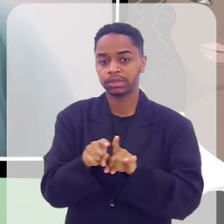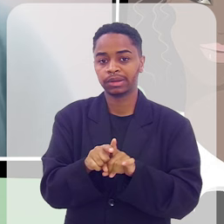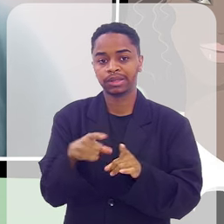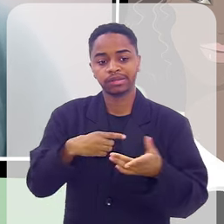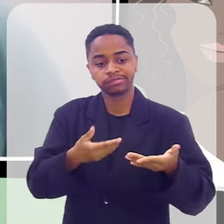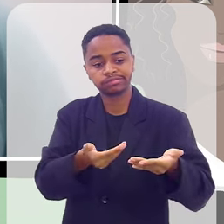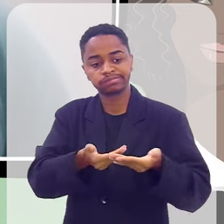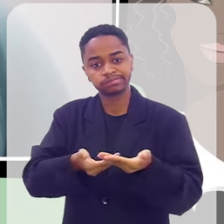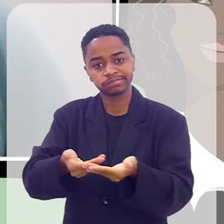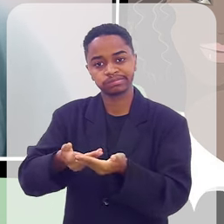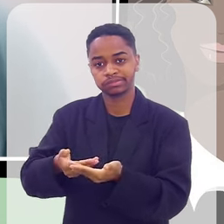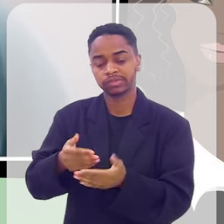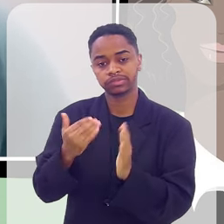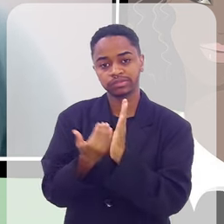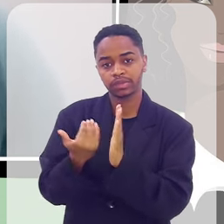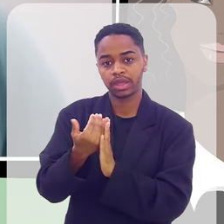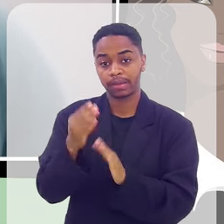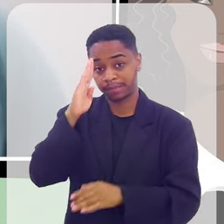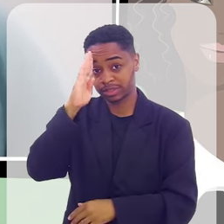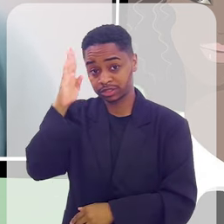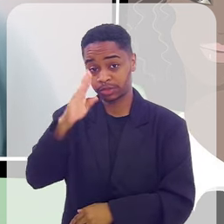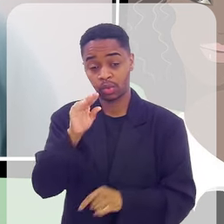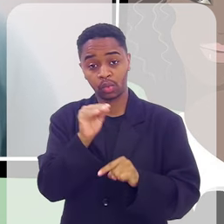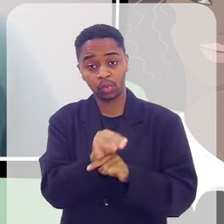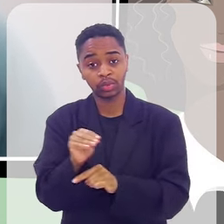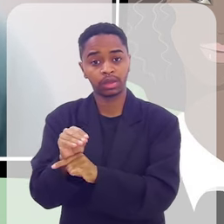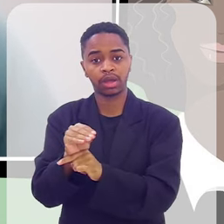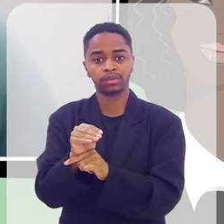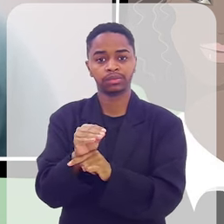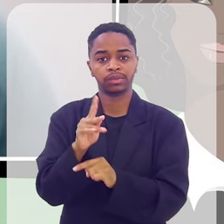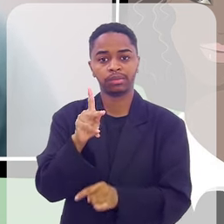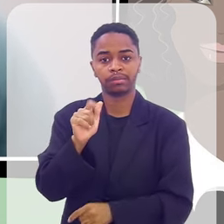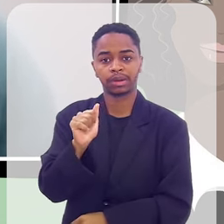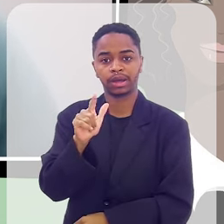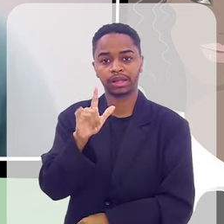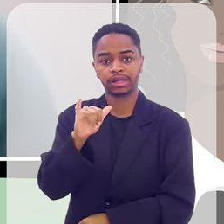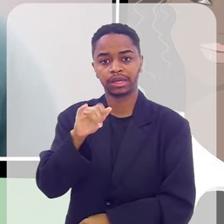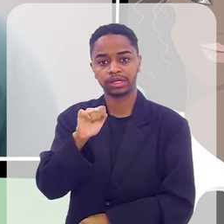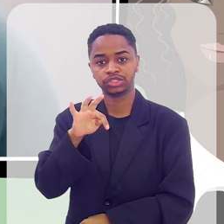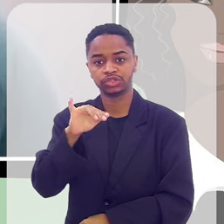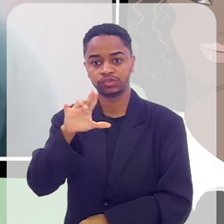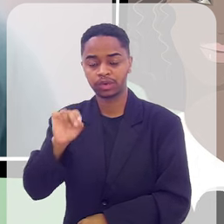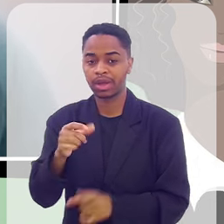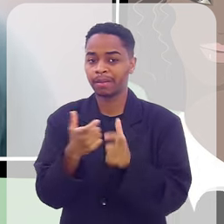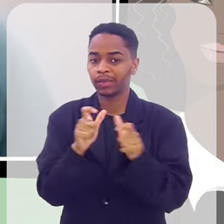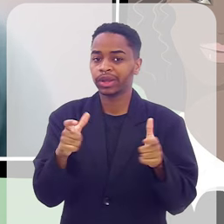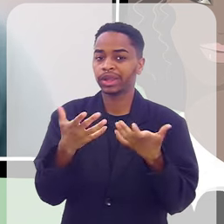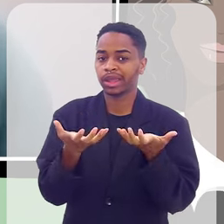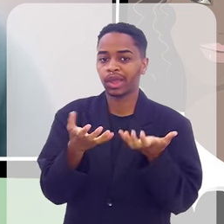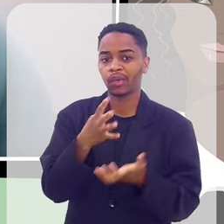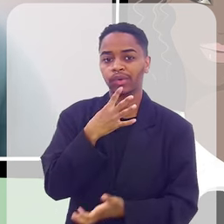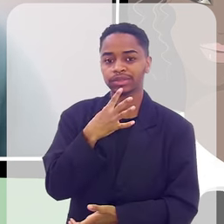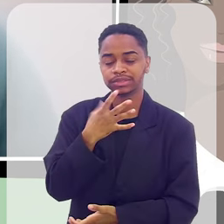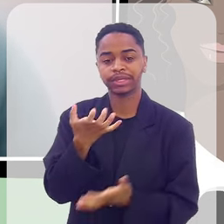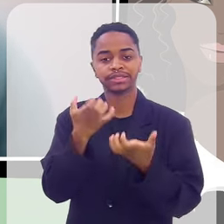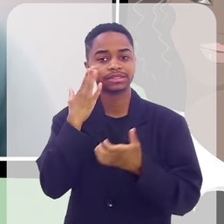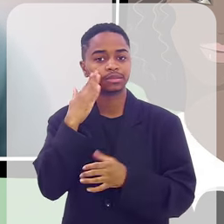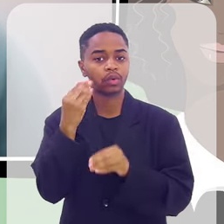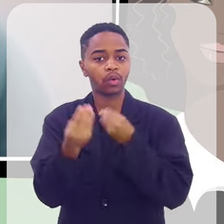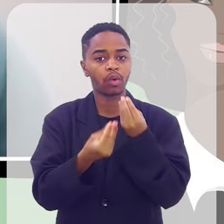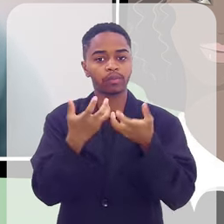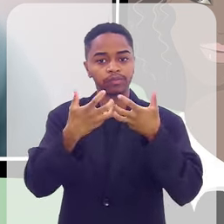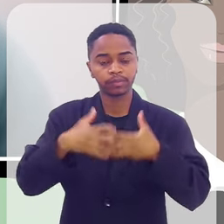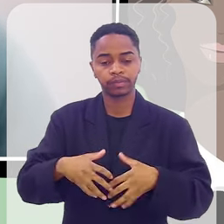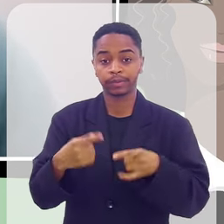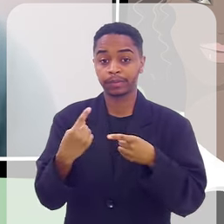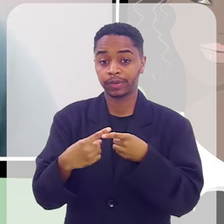quanto a isso é muito grande, né? Principalmente que cuidados paliativos agora estão em alta, né? Todo mundo quer estudar um pouco, saber como acontece, ainda